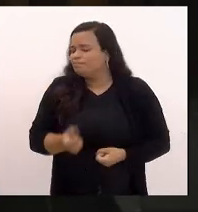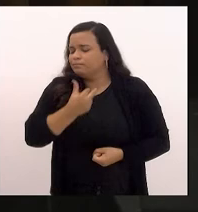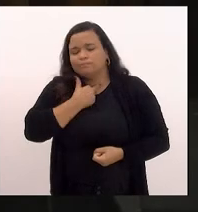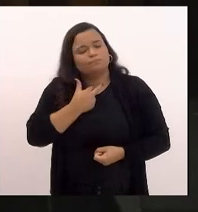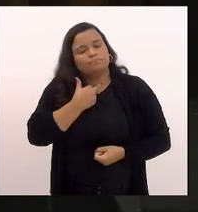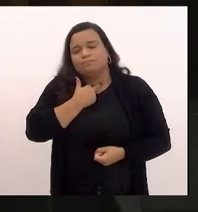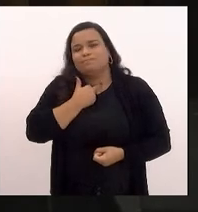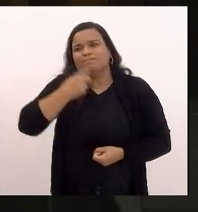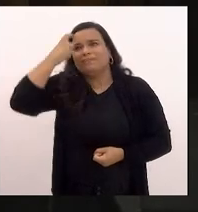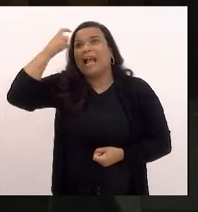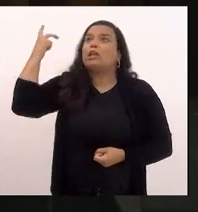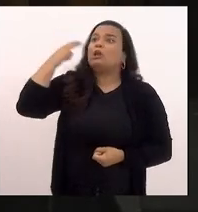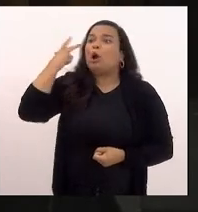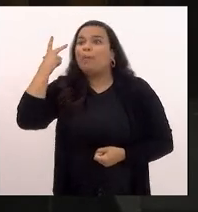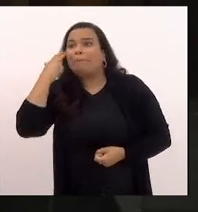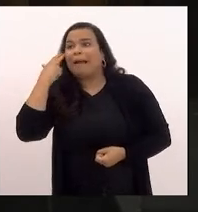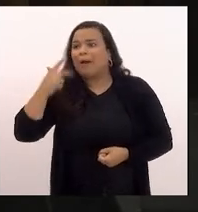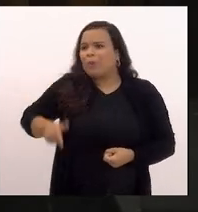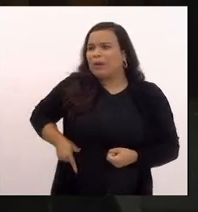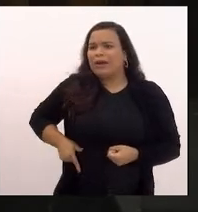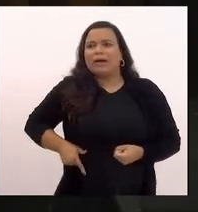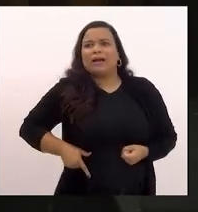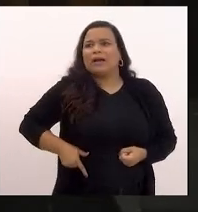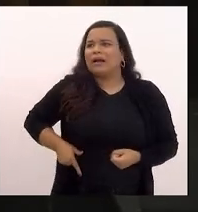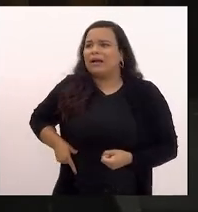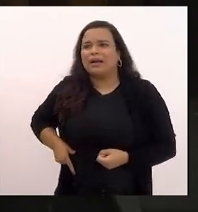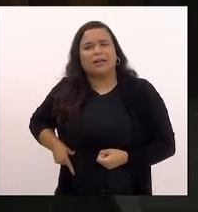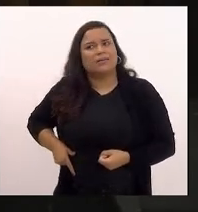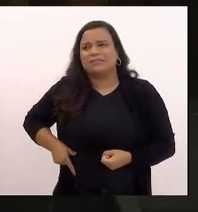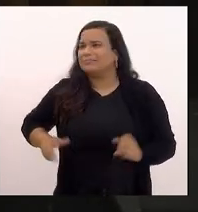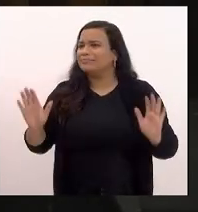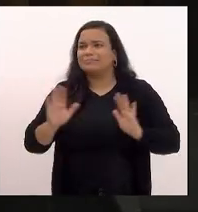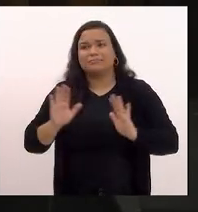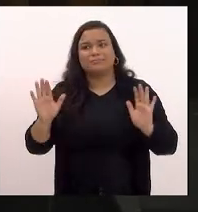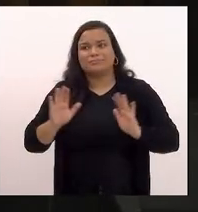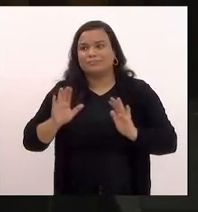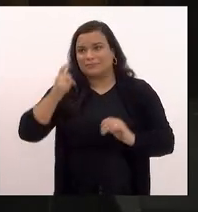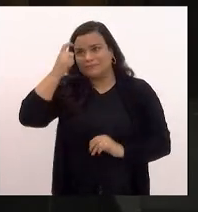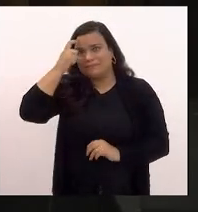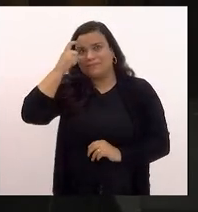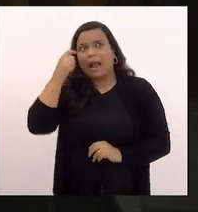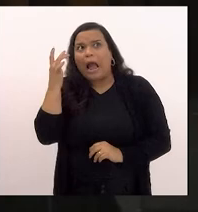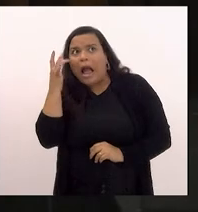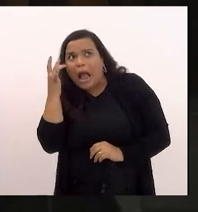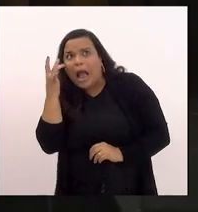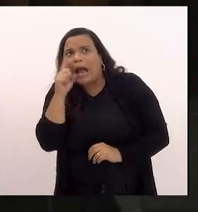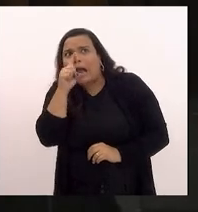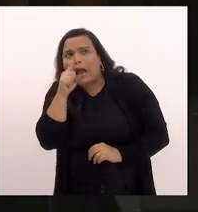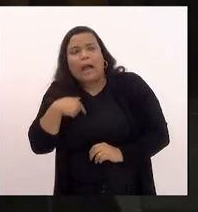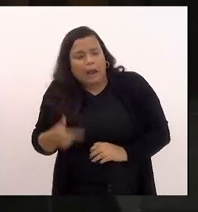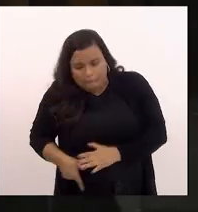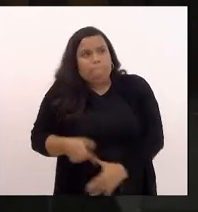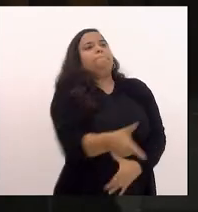banalize que as pessoas vão andar armadas e vão dar tiros em alguém que se aproxime que a gente acha que é perigoso não pode ser dessa forma